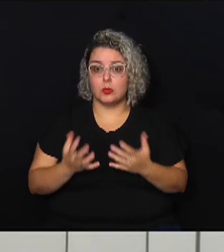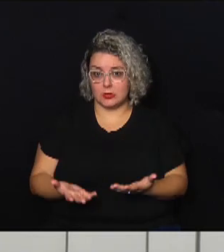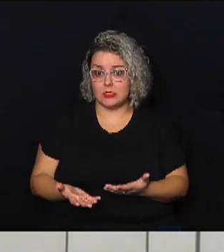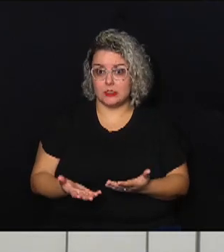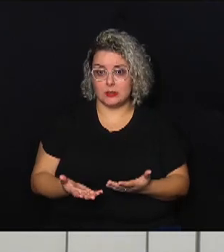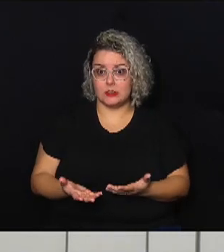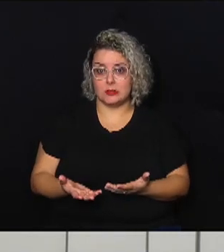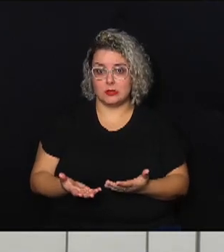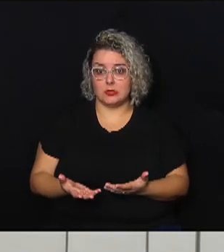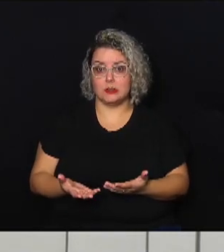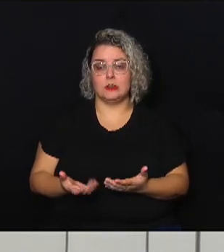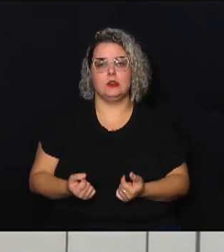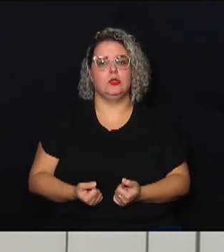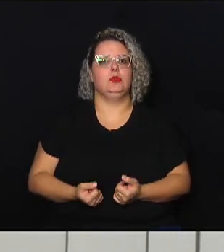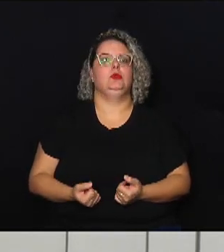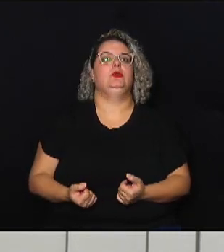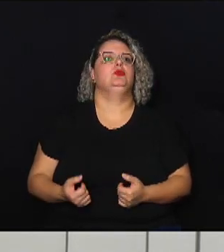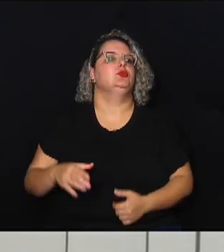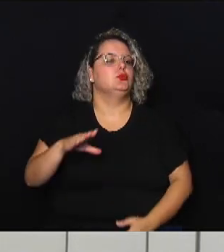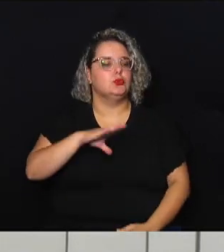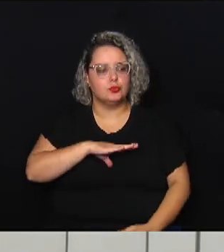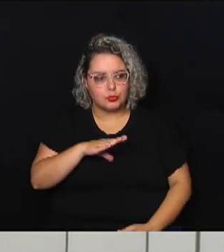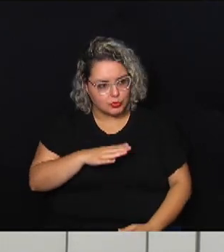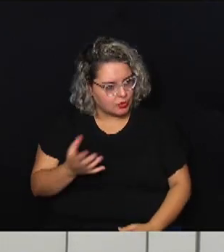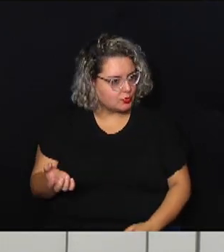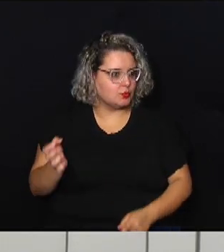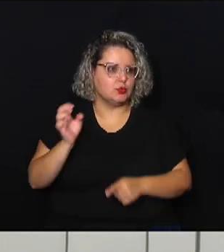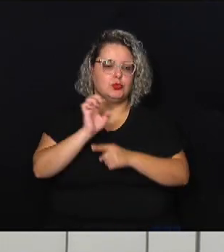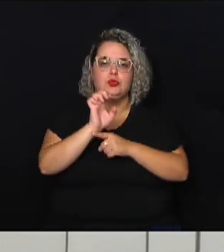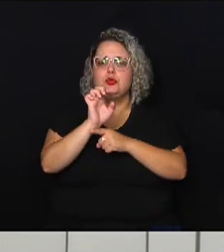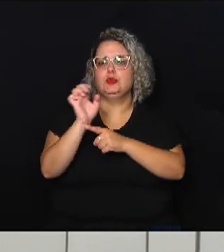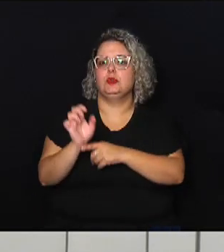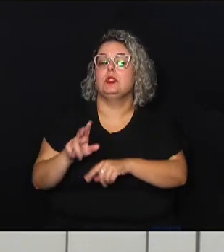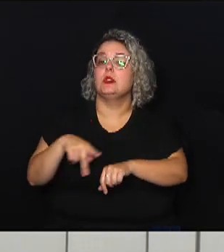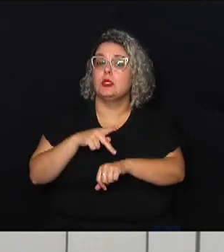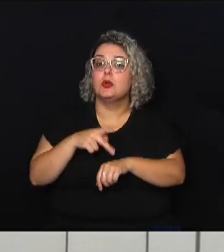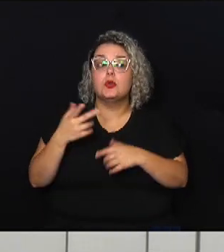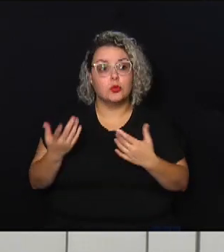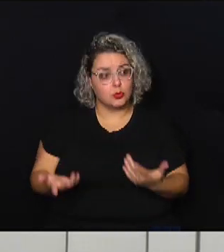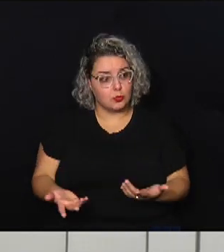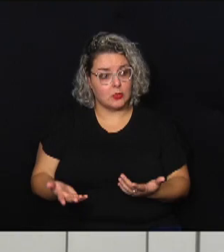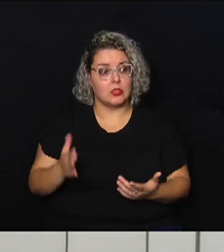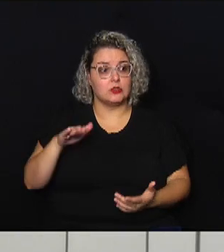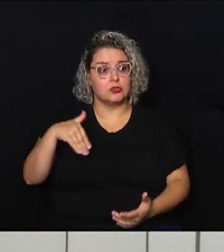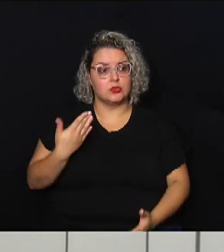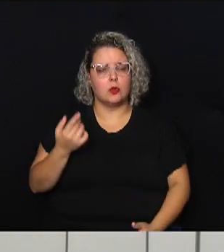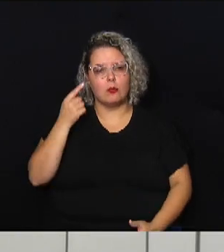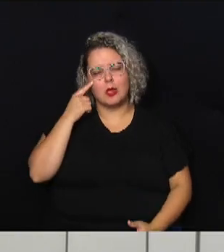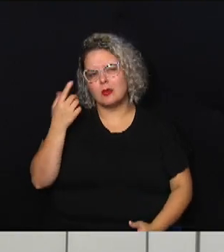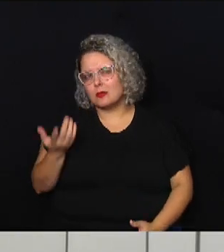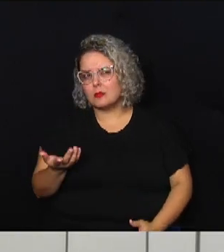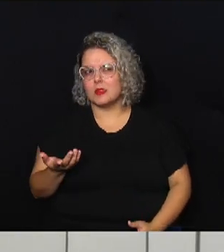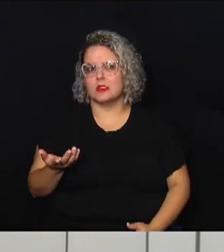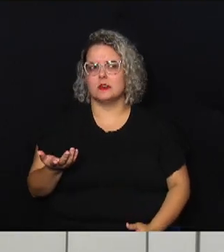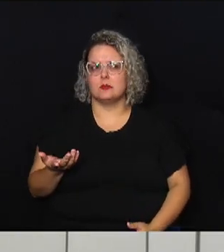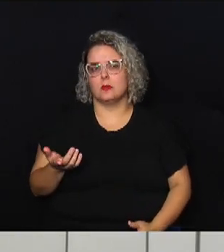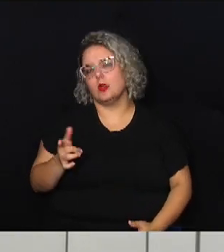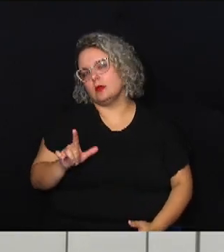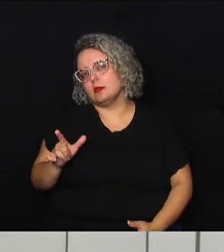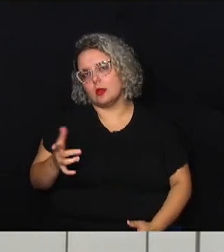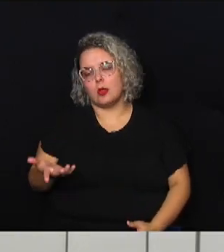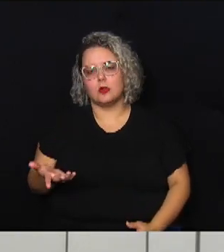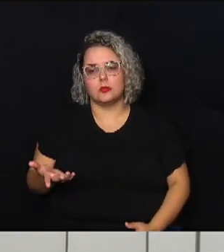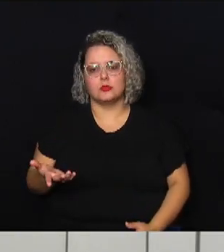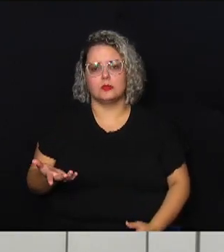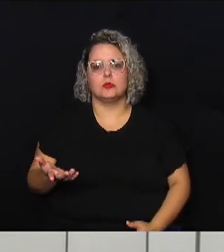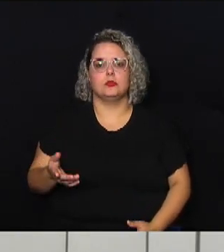autoridades do município, do Estado e do país, quando a gente pensa, claro, nos